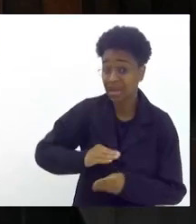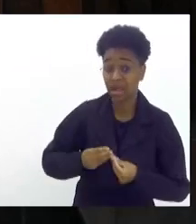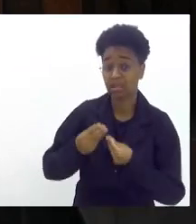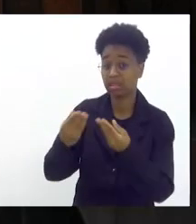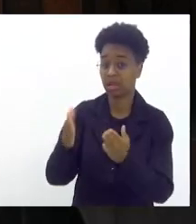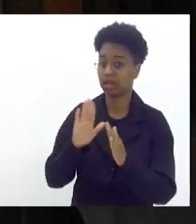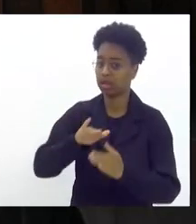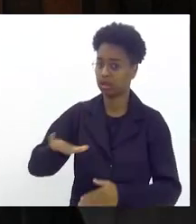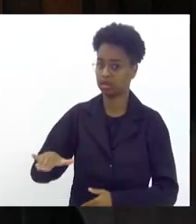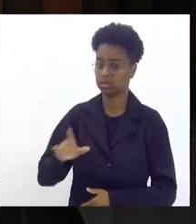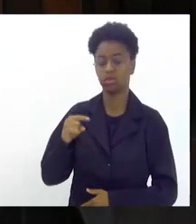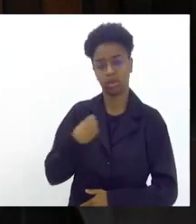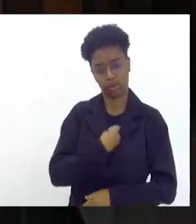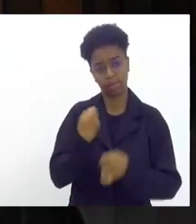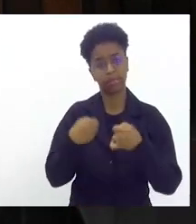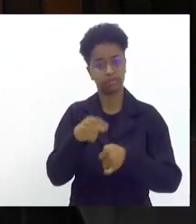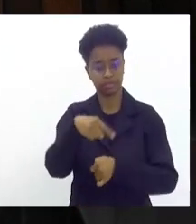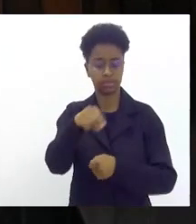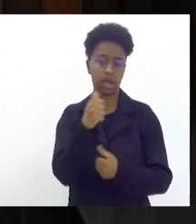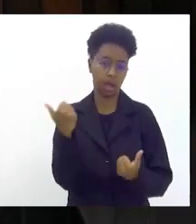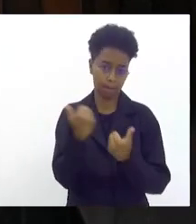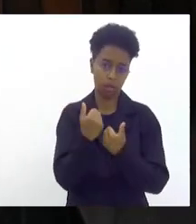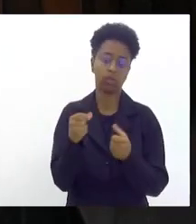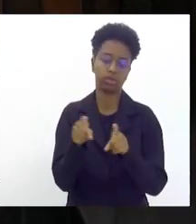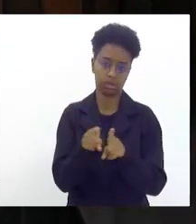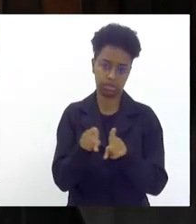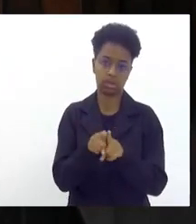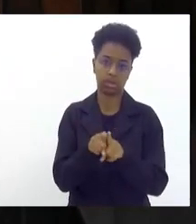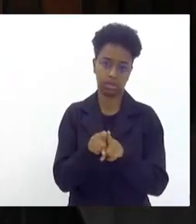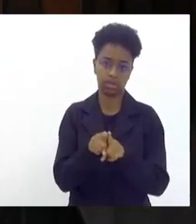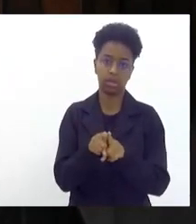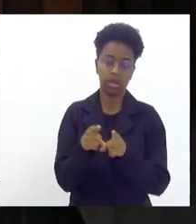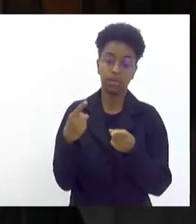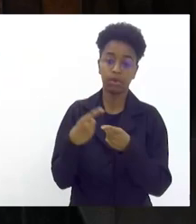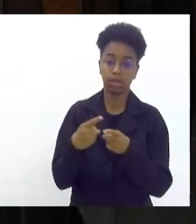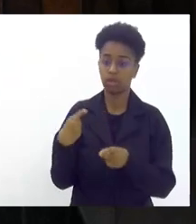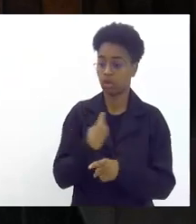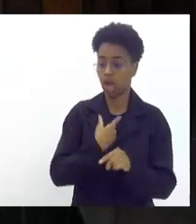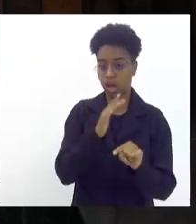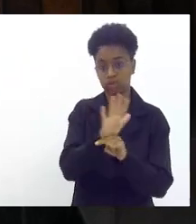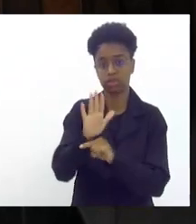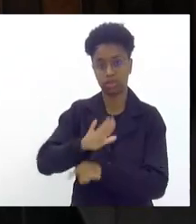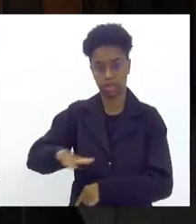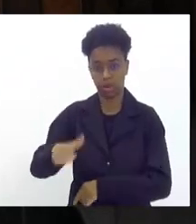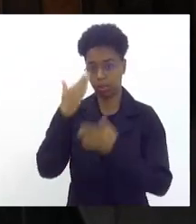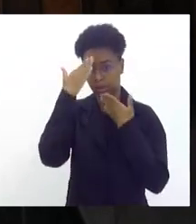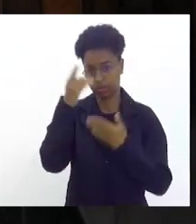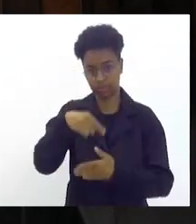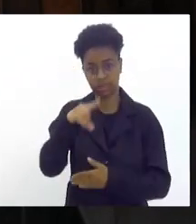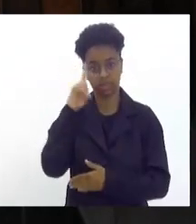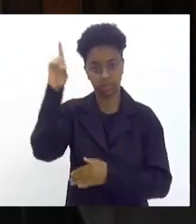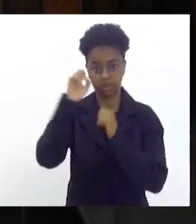E a gente precisa do apoio de vocês nesse aspecto para poder estar ajudando as crianças. Muito obrigado a todos, que Deus abençoe.